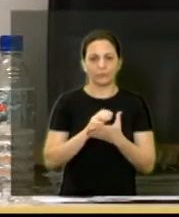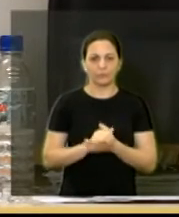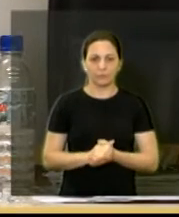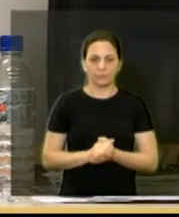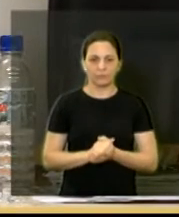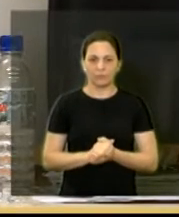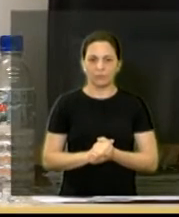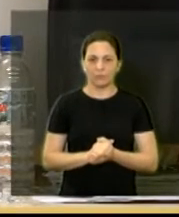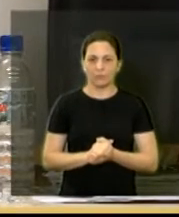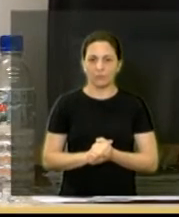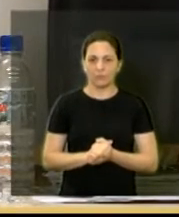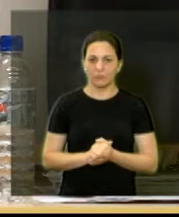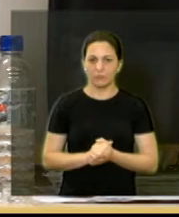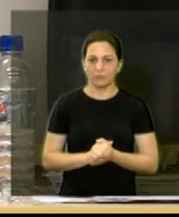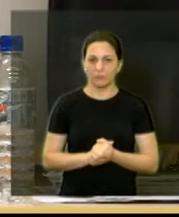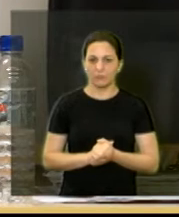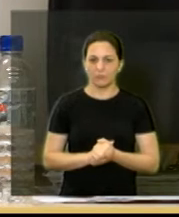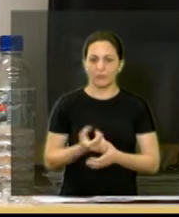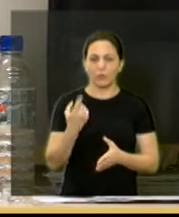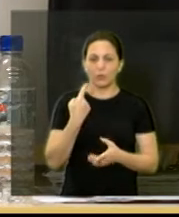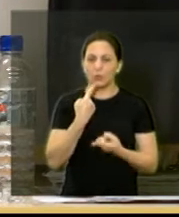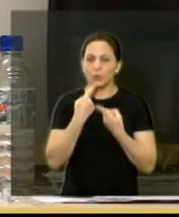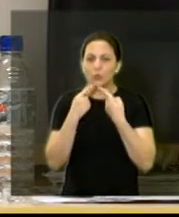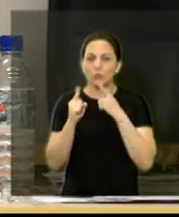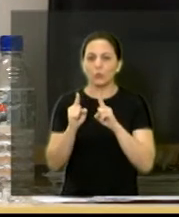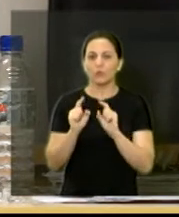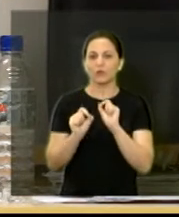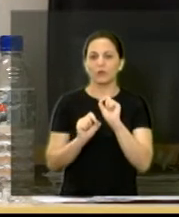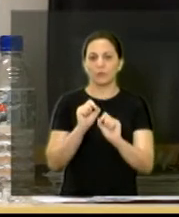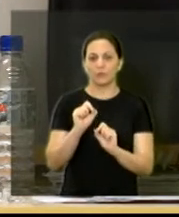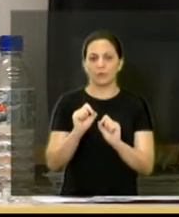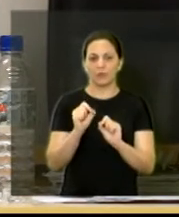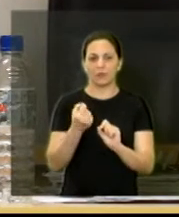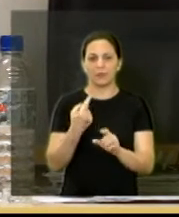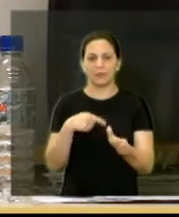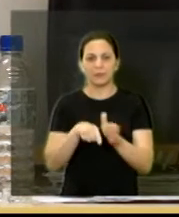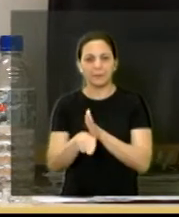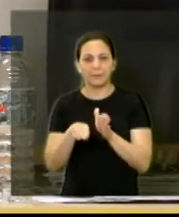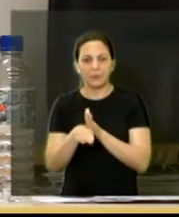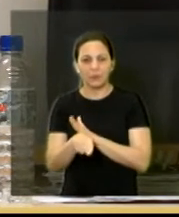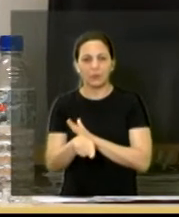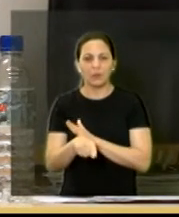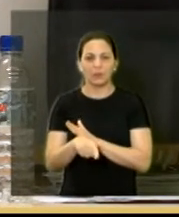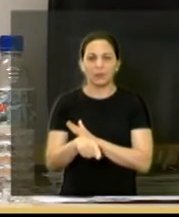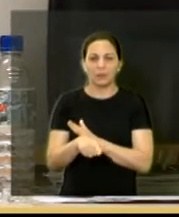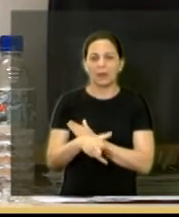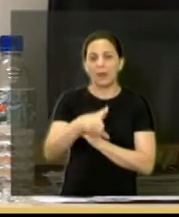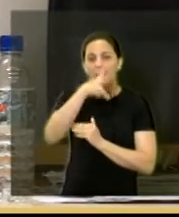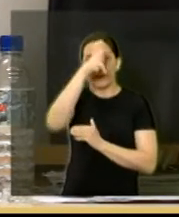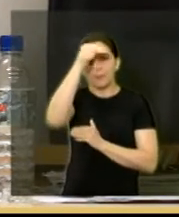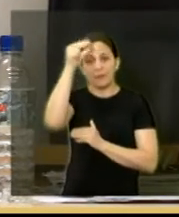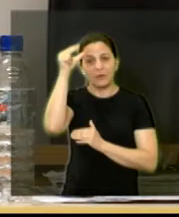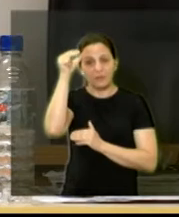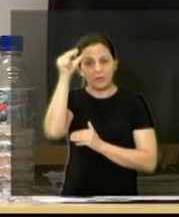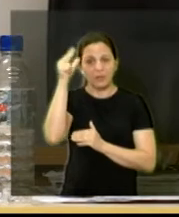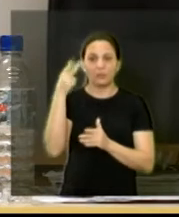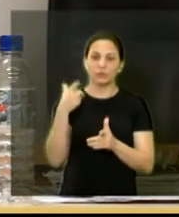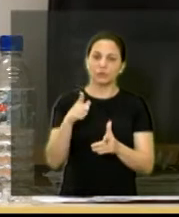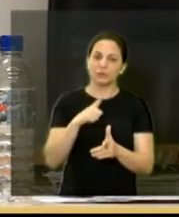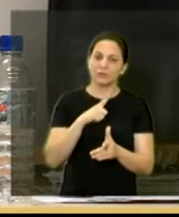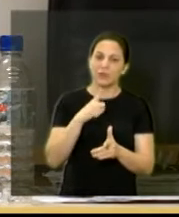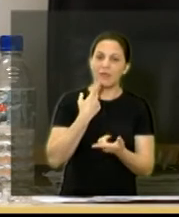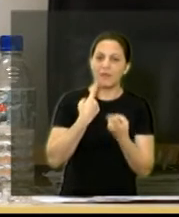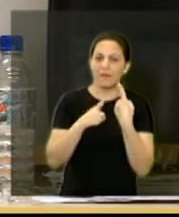esses questionamentos sempre o próprio Marco tá falando independente do prefeito que entra sempre vai ter